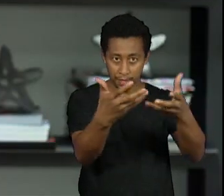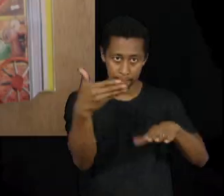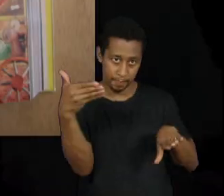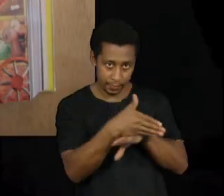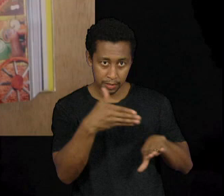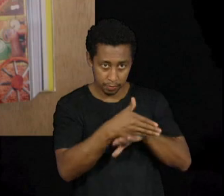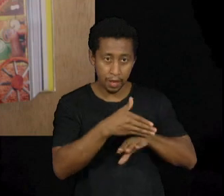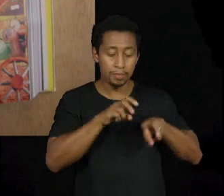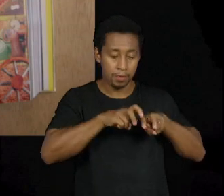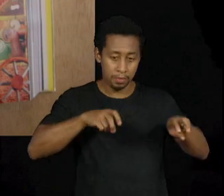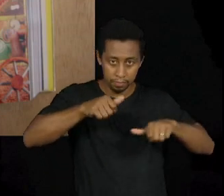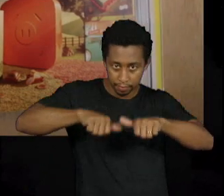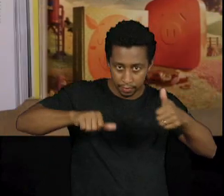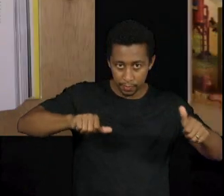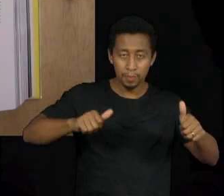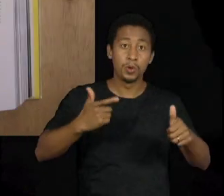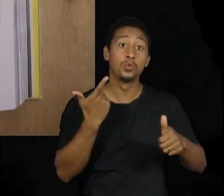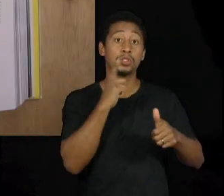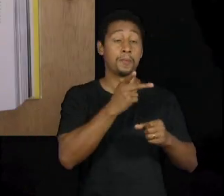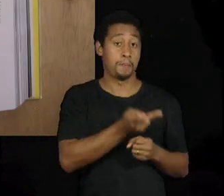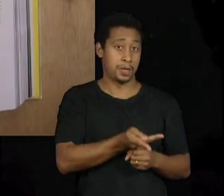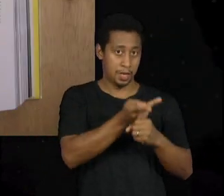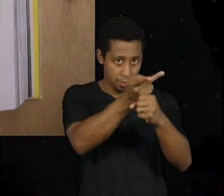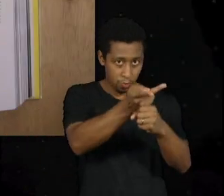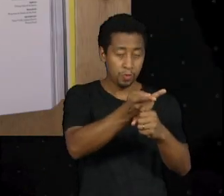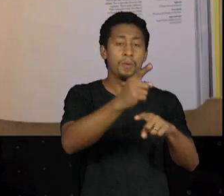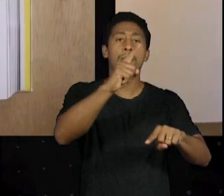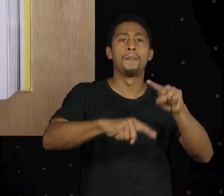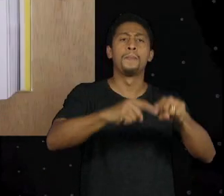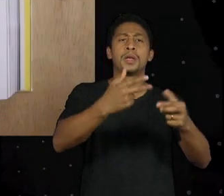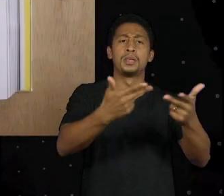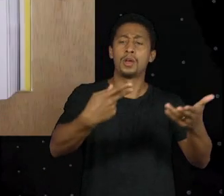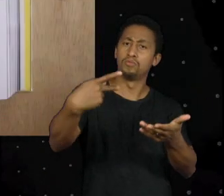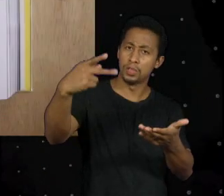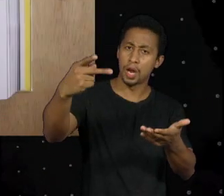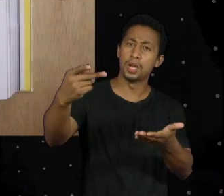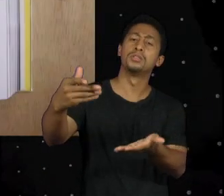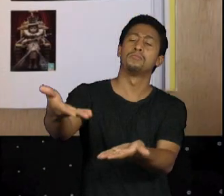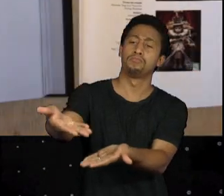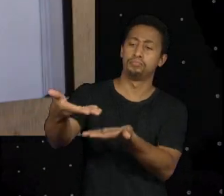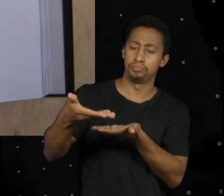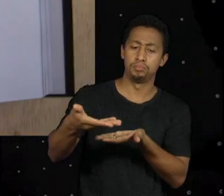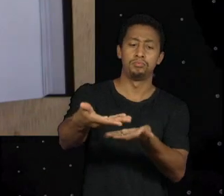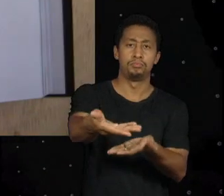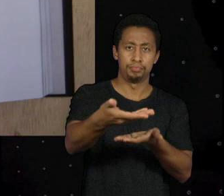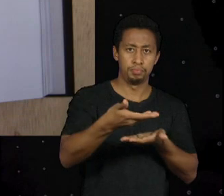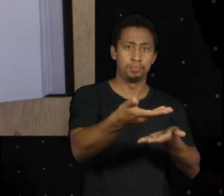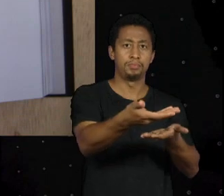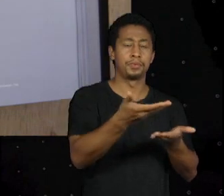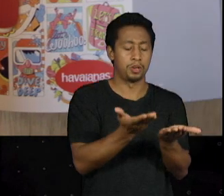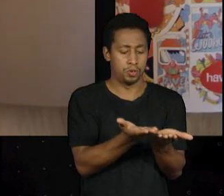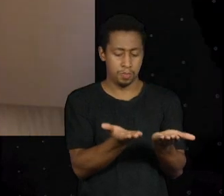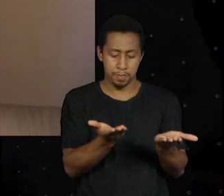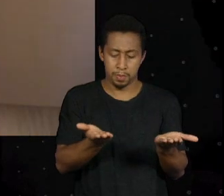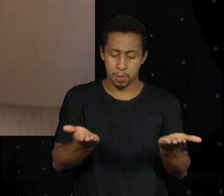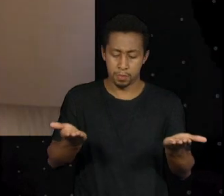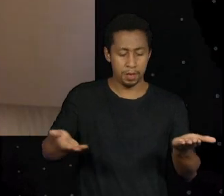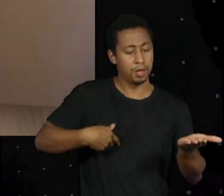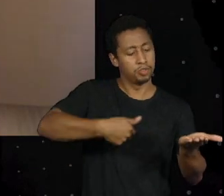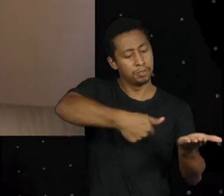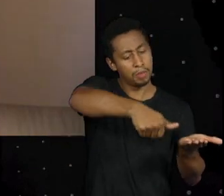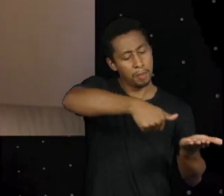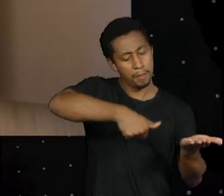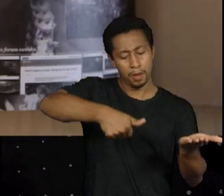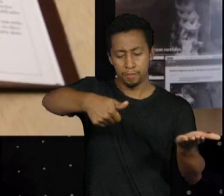premiado que fosse visto a gente dentro do júri discute as peças e discute também muita coisa do momento atual do